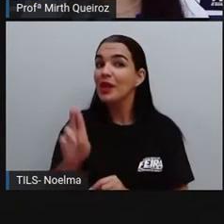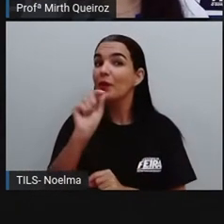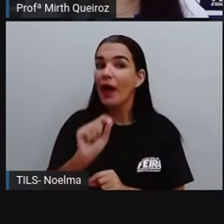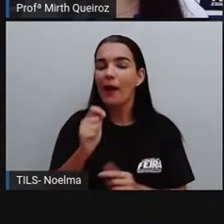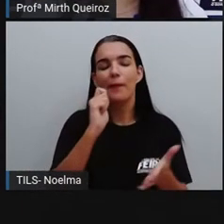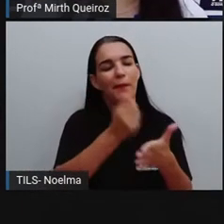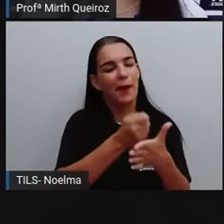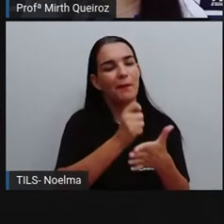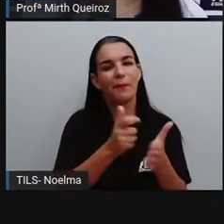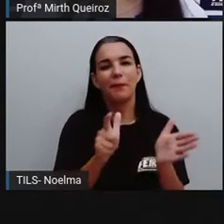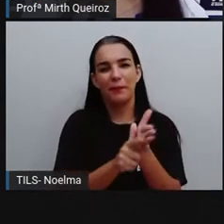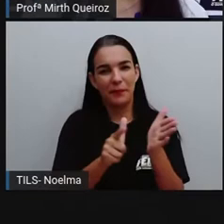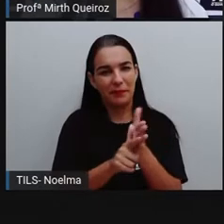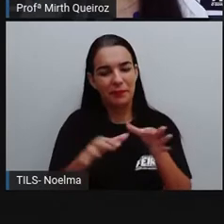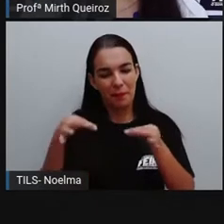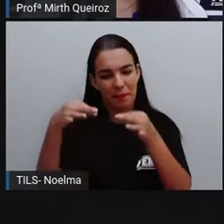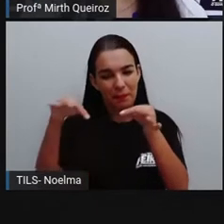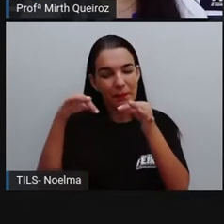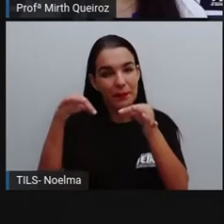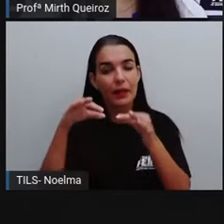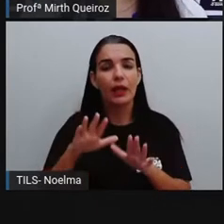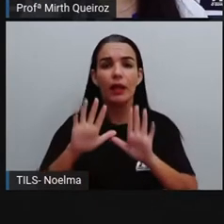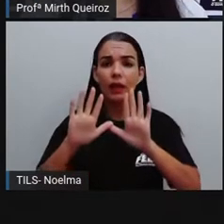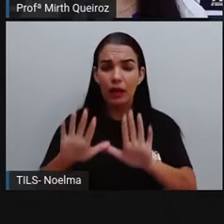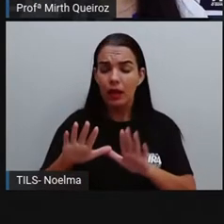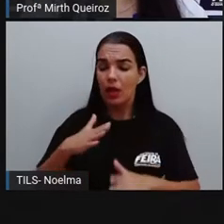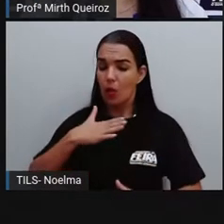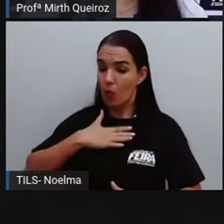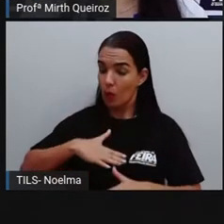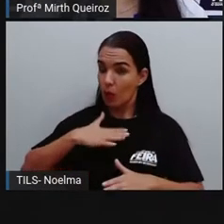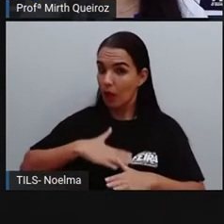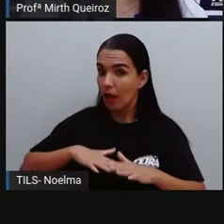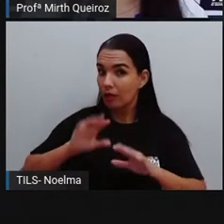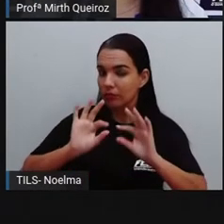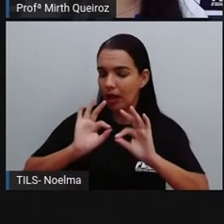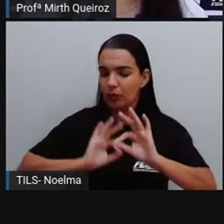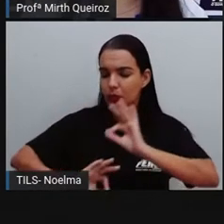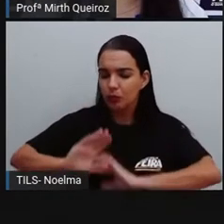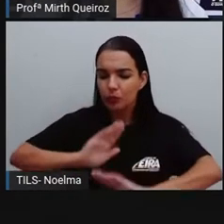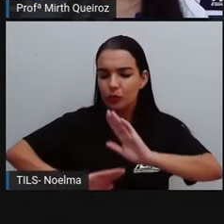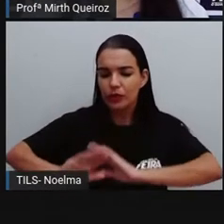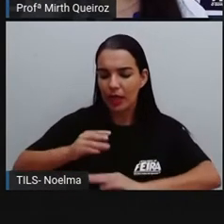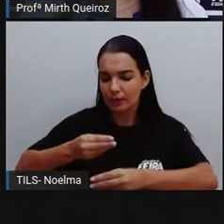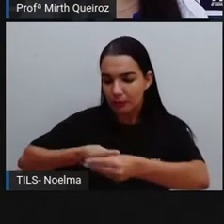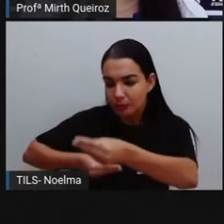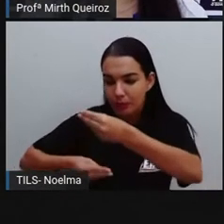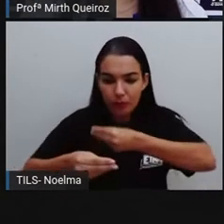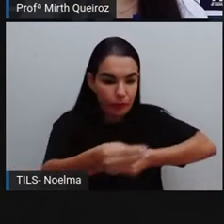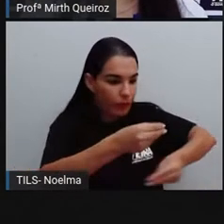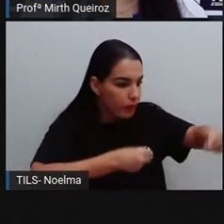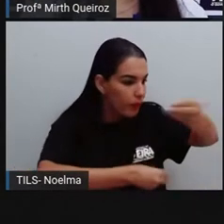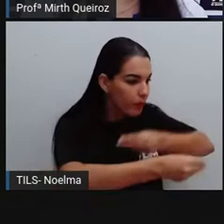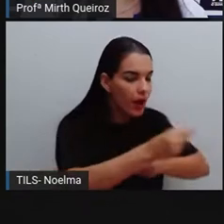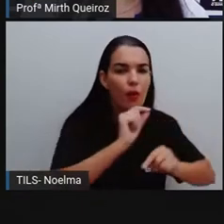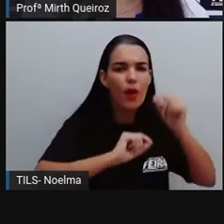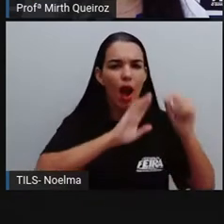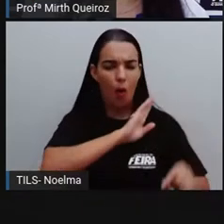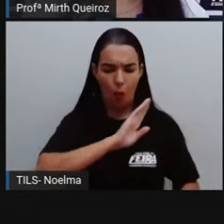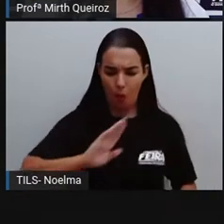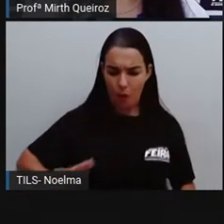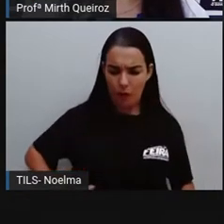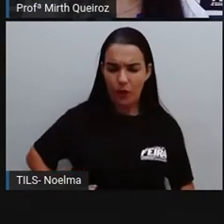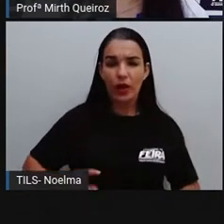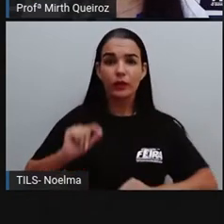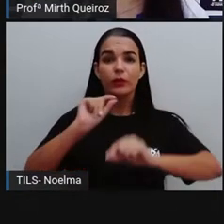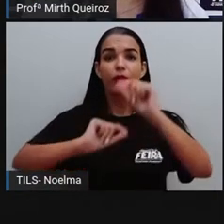essas cédulas. Para cuidar da circulação dessas cédulas, os governos criaram os